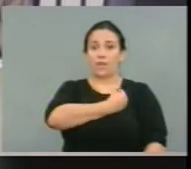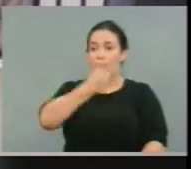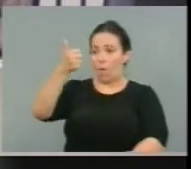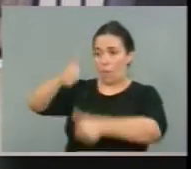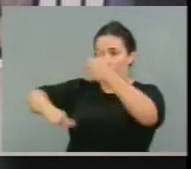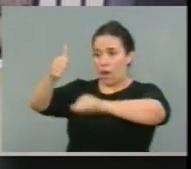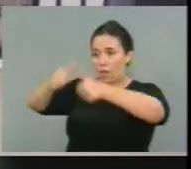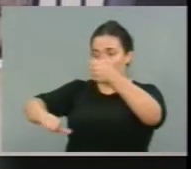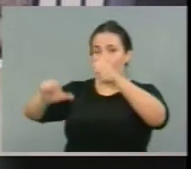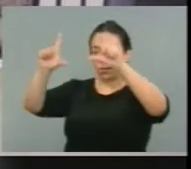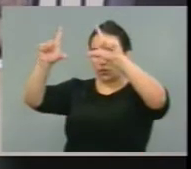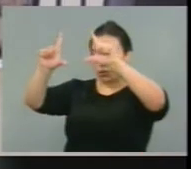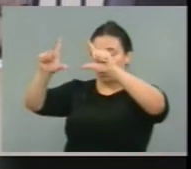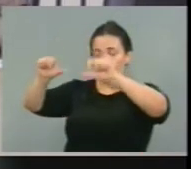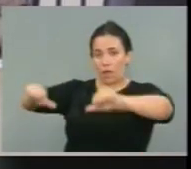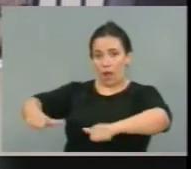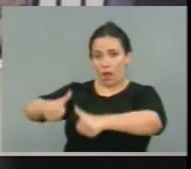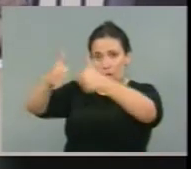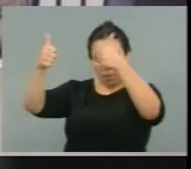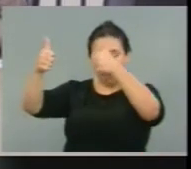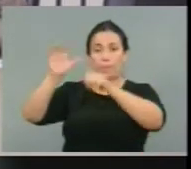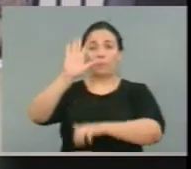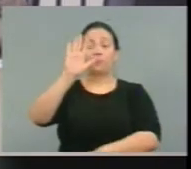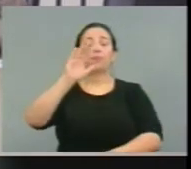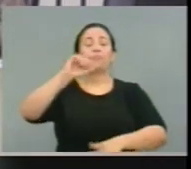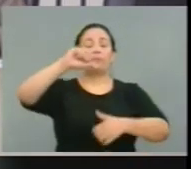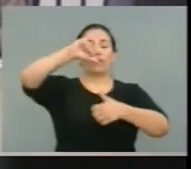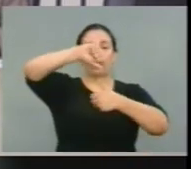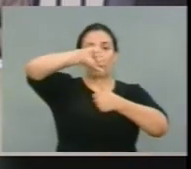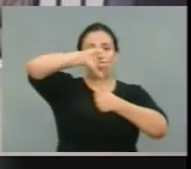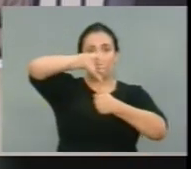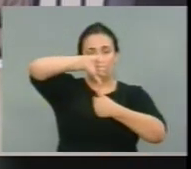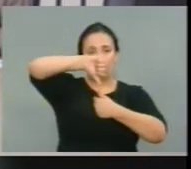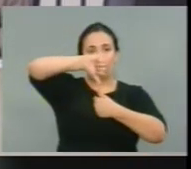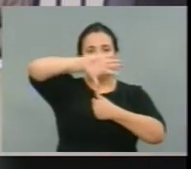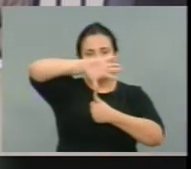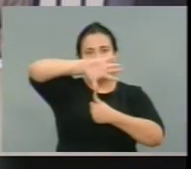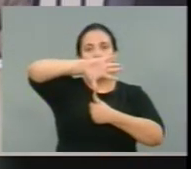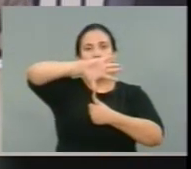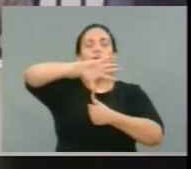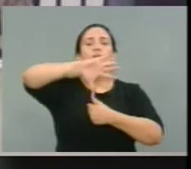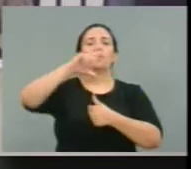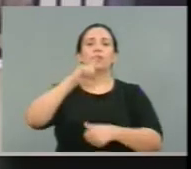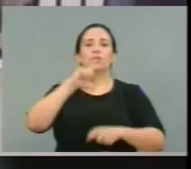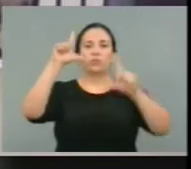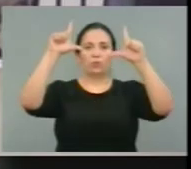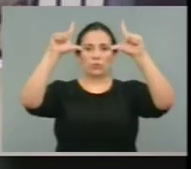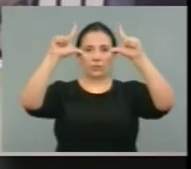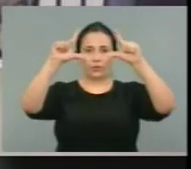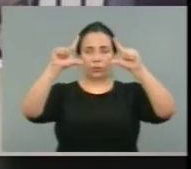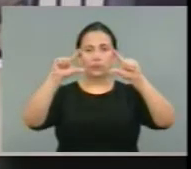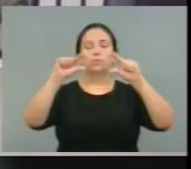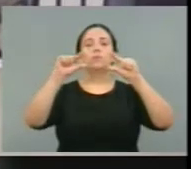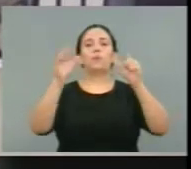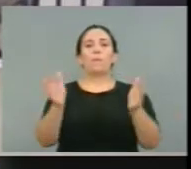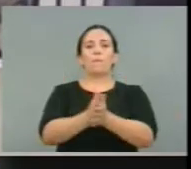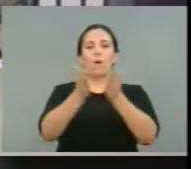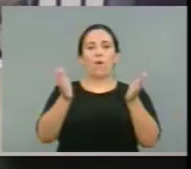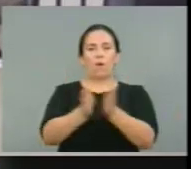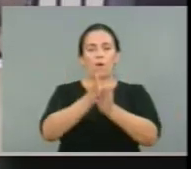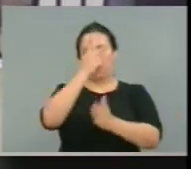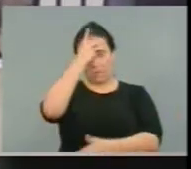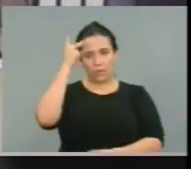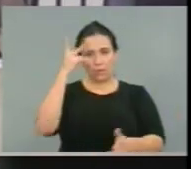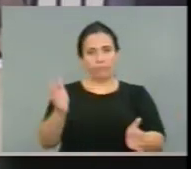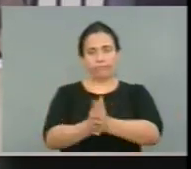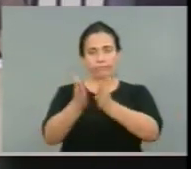diminuiu sua concentração de renda. Esse índice Gini mostra isso nos últimos 10 anos de uma forma significativa